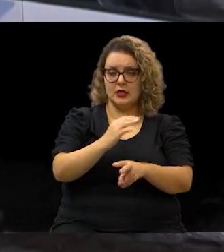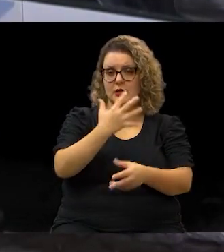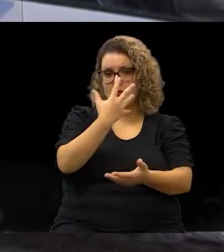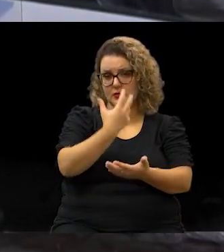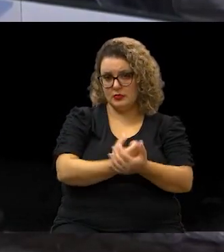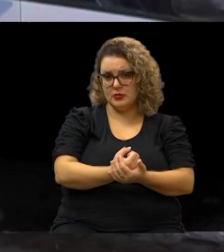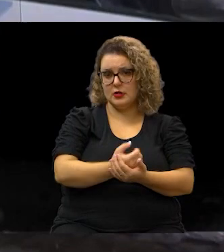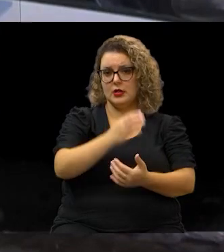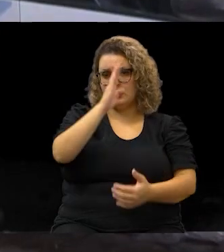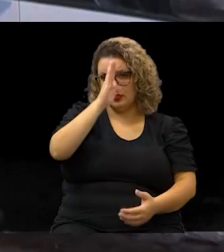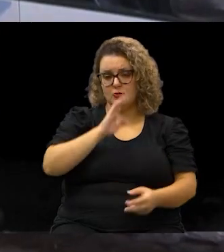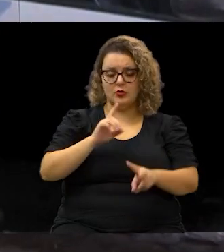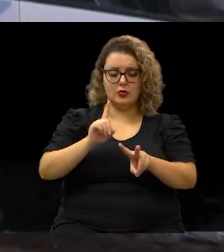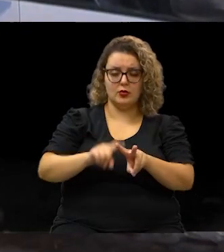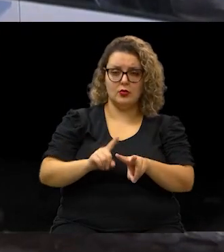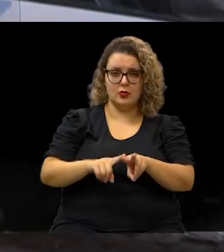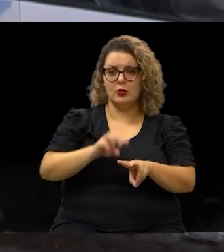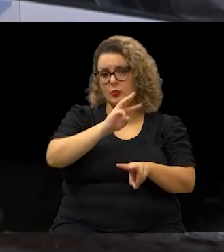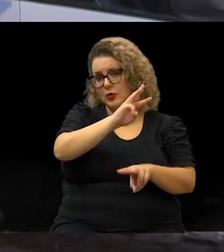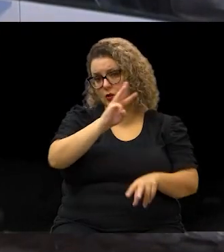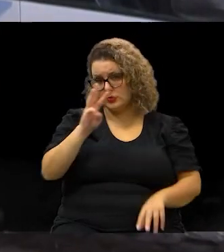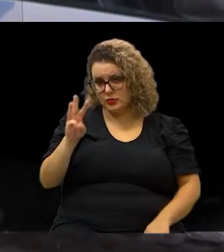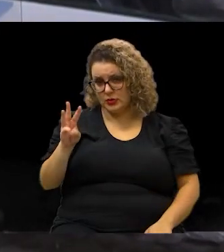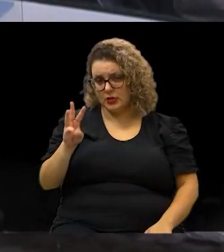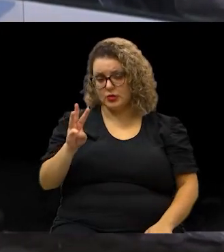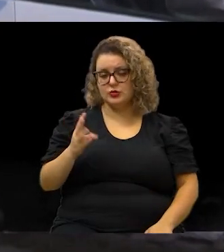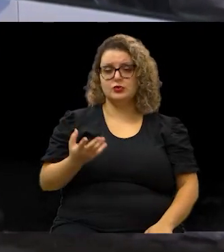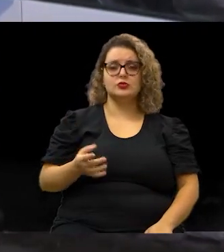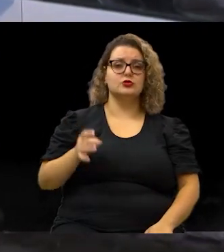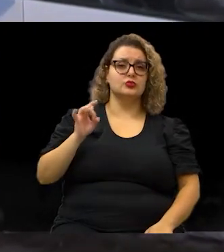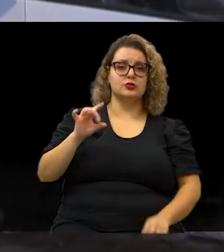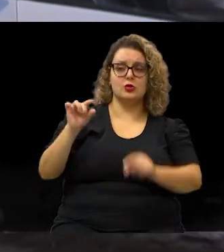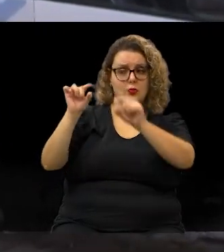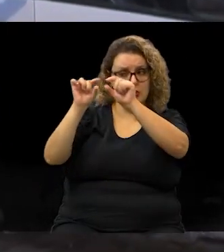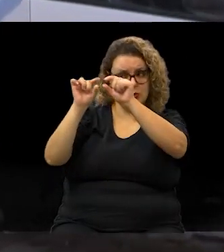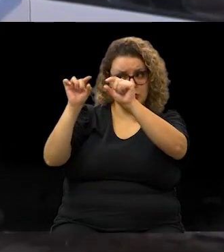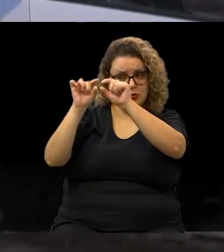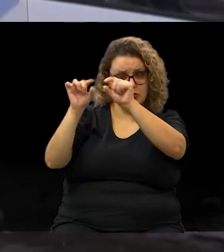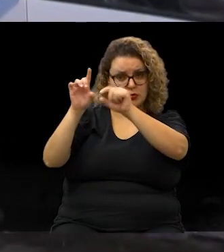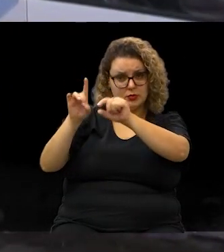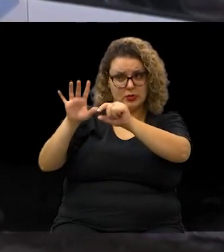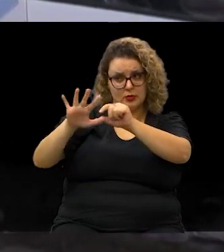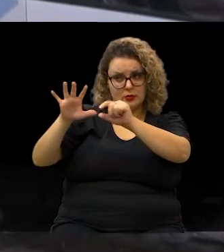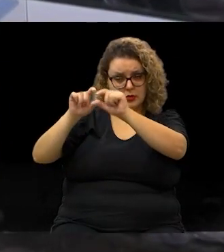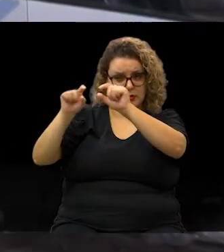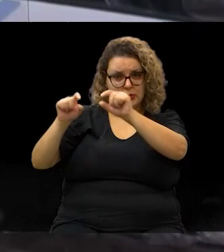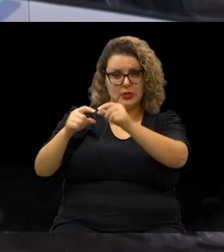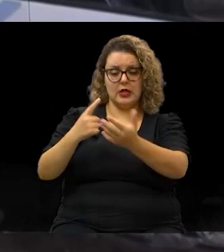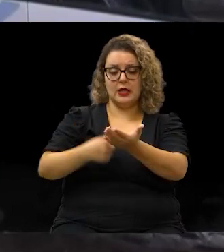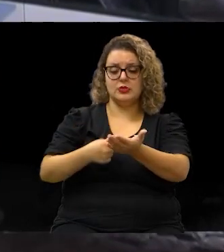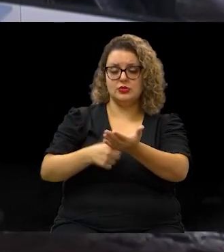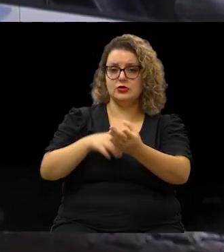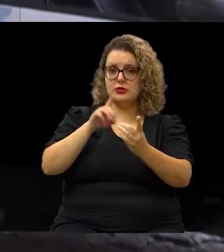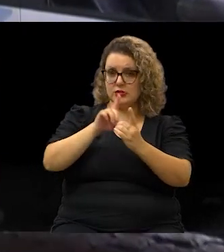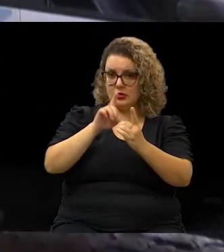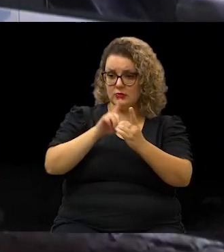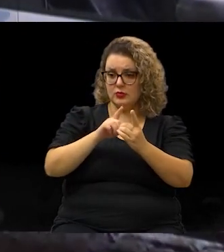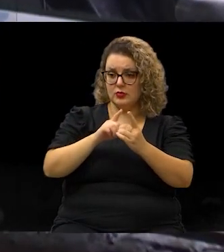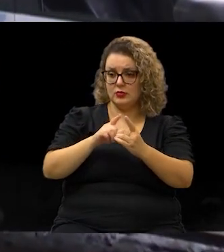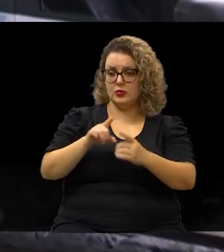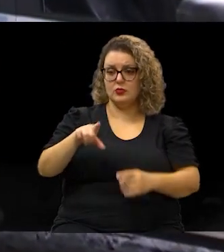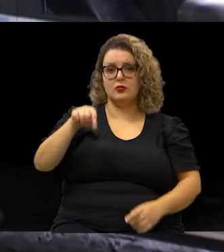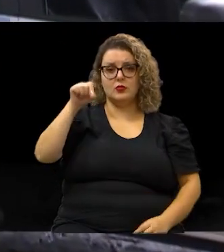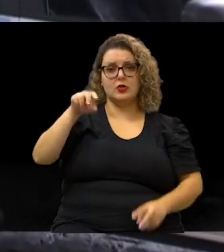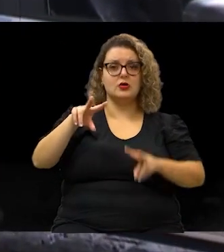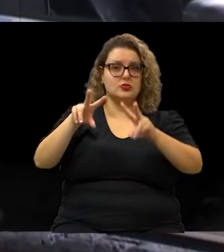celular do munícipe, ou pelo site. Basta ele clicar no canto direito em Agendar Atendimento, ele vai escolher